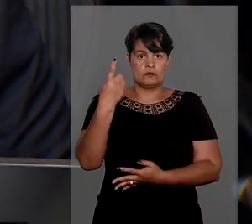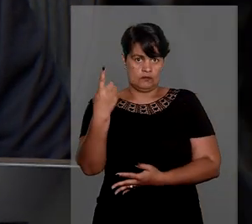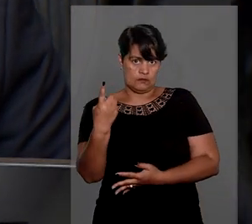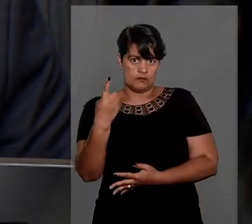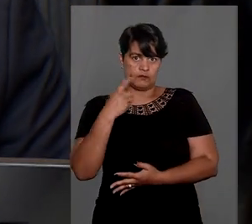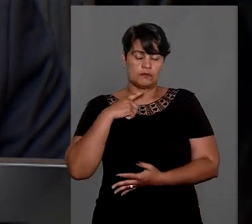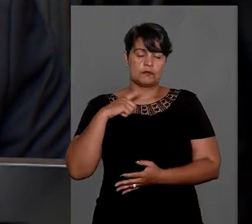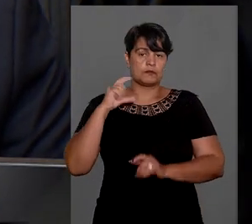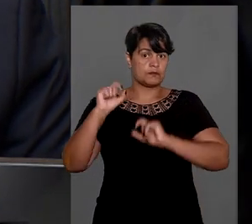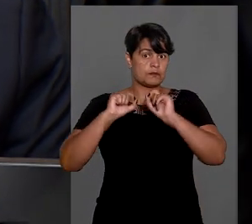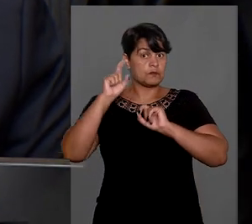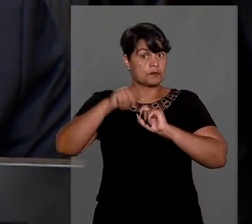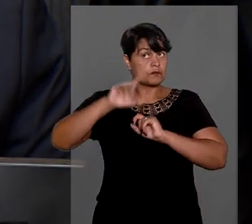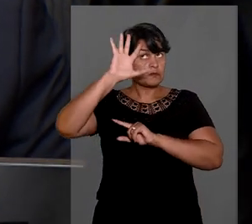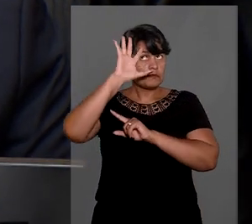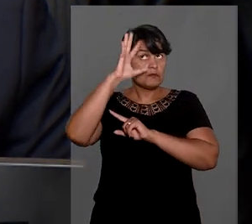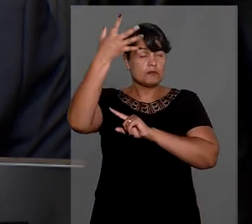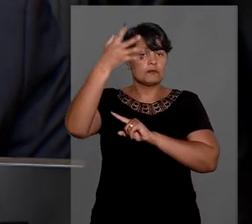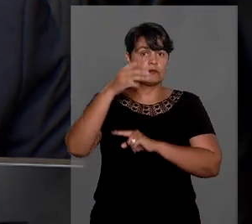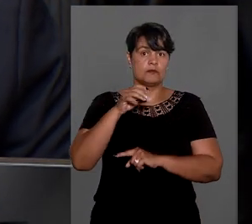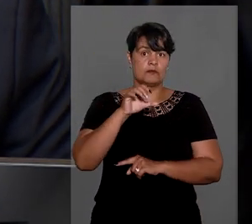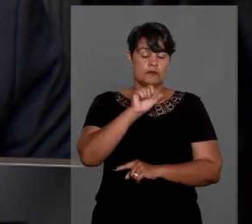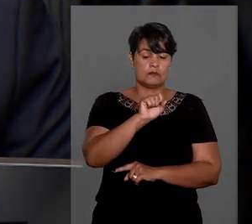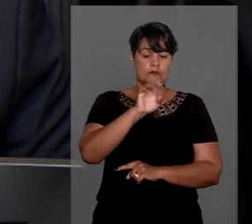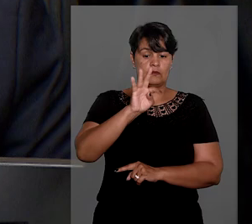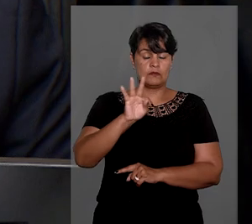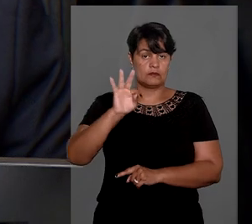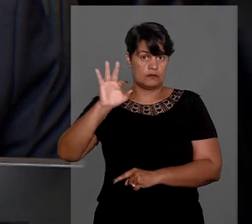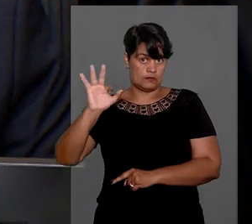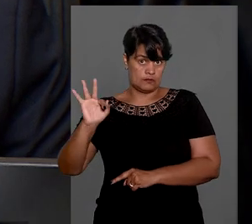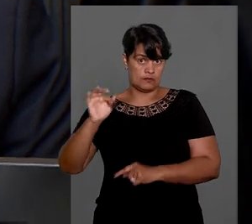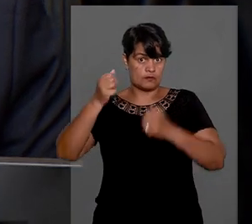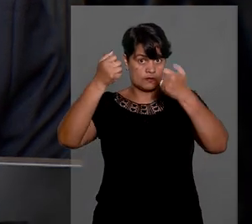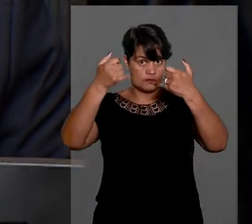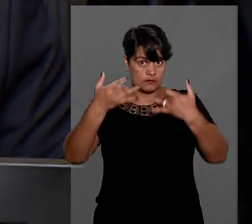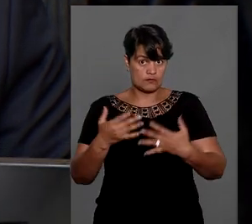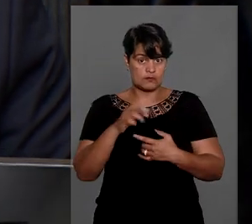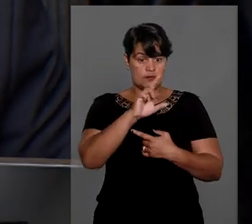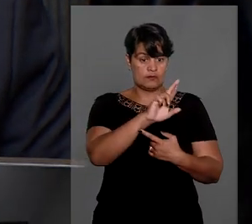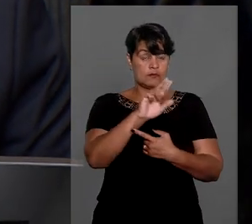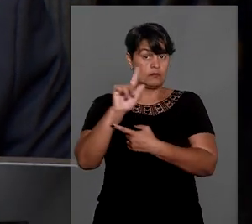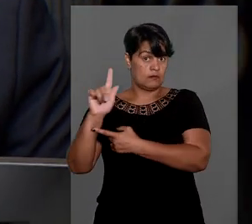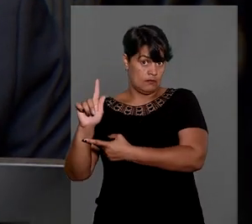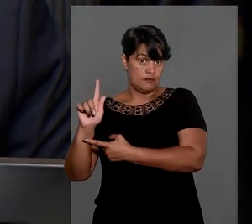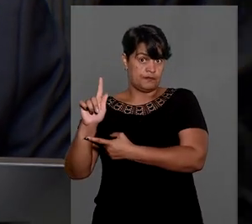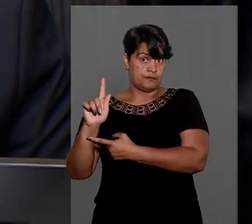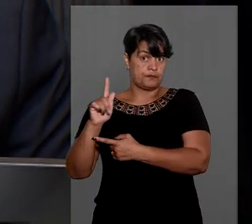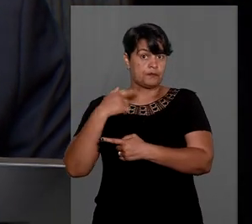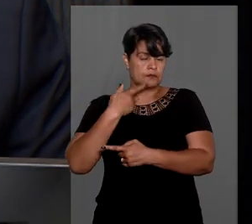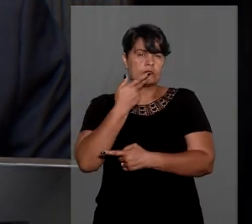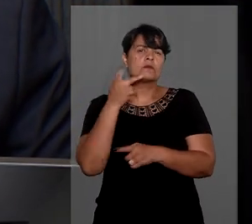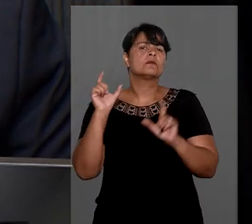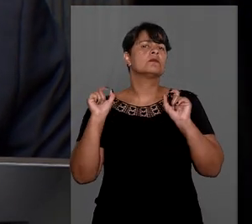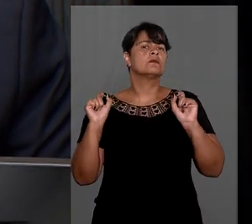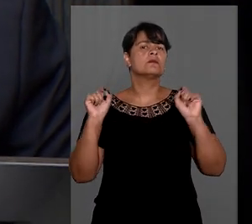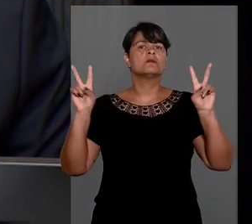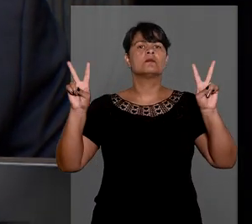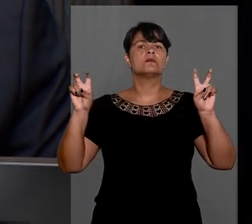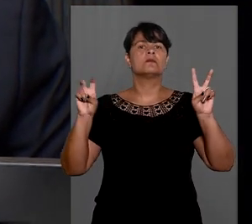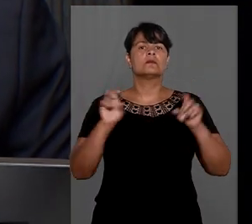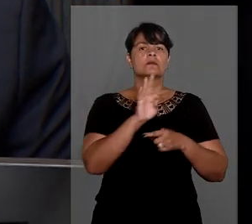em uma decisão do Supremo Tribunal Federal no regime de repercussão geral. E eu me refiro exatamente ao tema